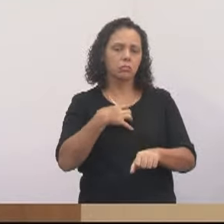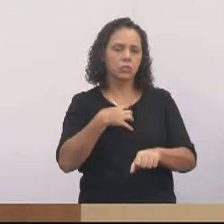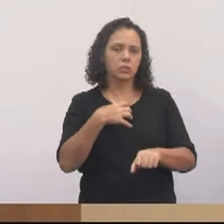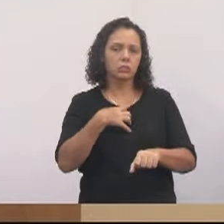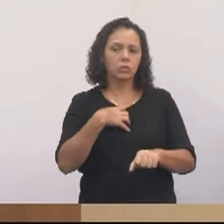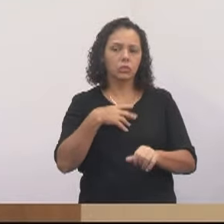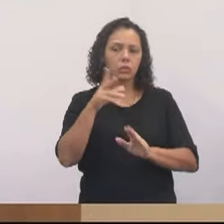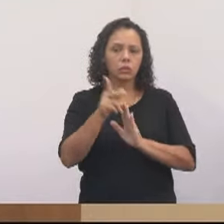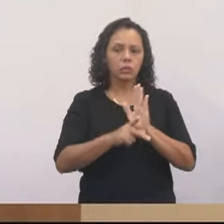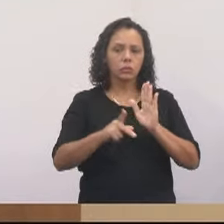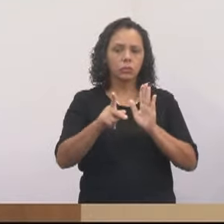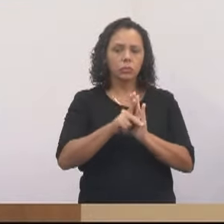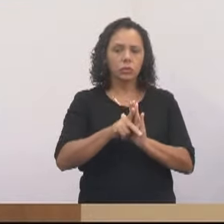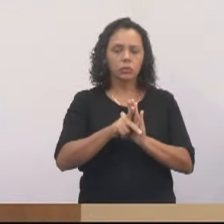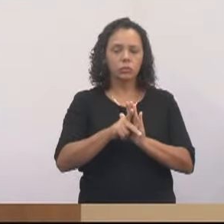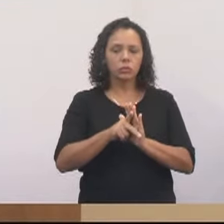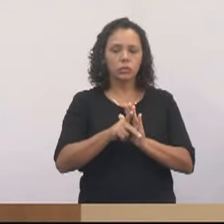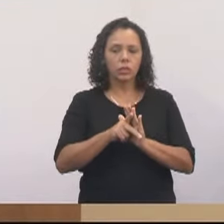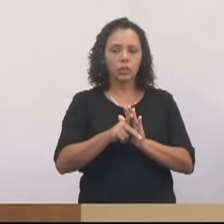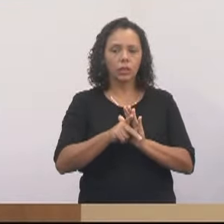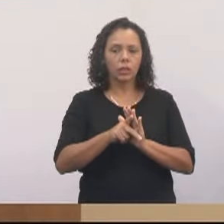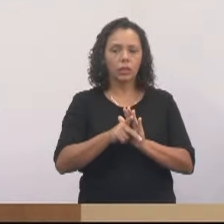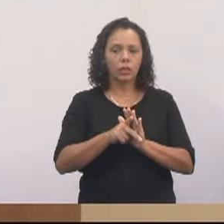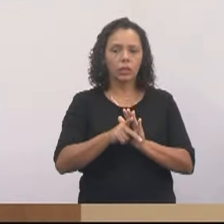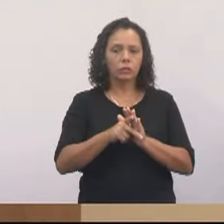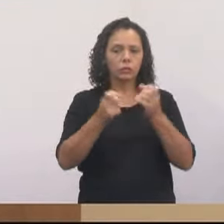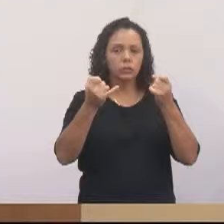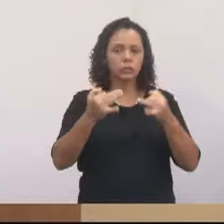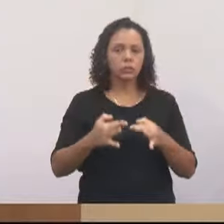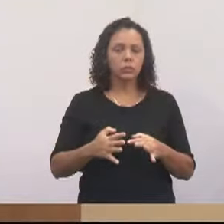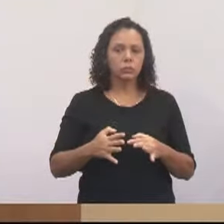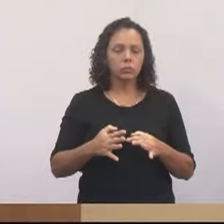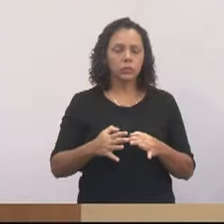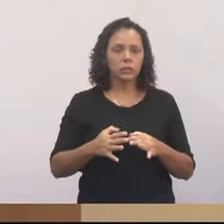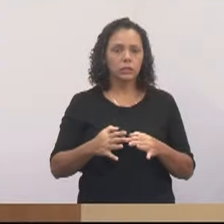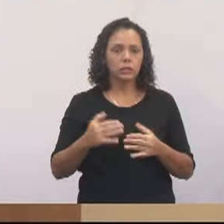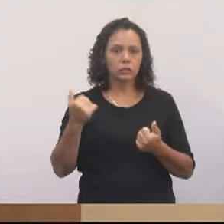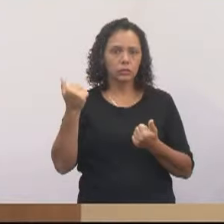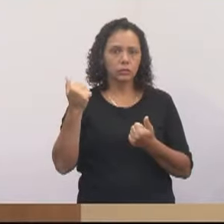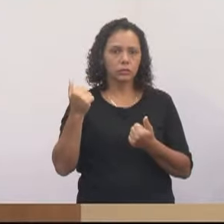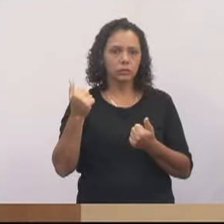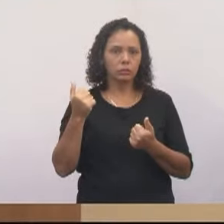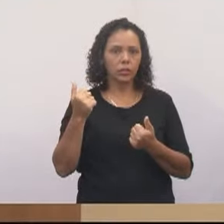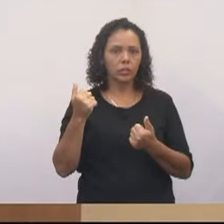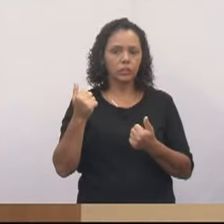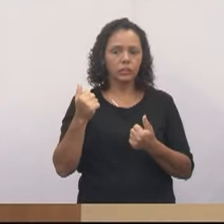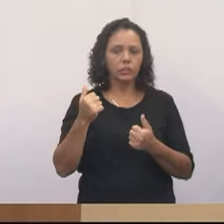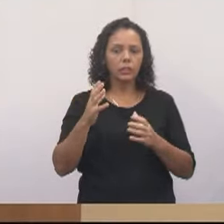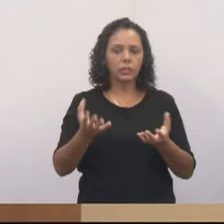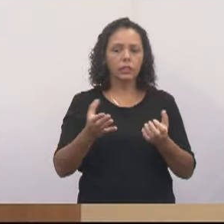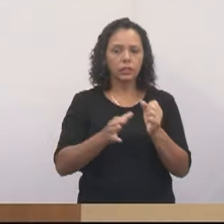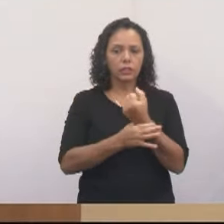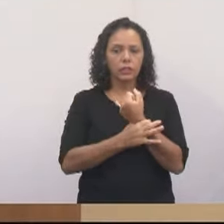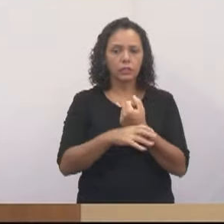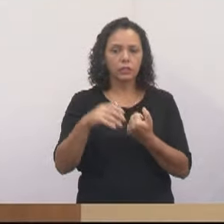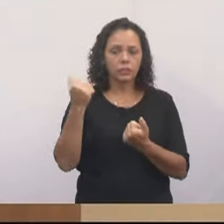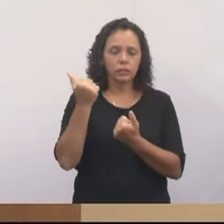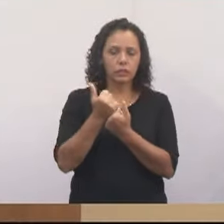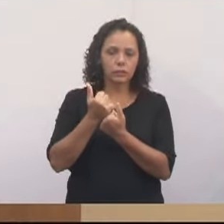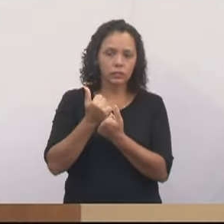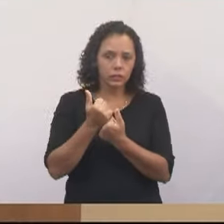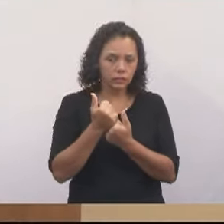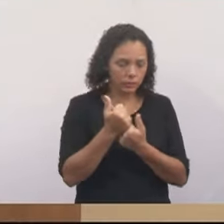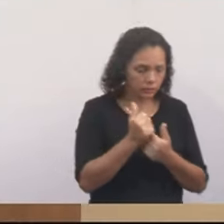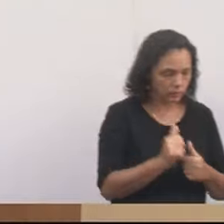E o projeto que trata sobre a intervenção, que não é sobre intervenção, ele quer garantir os financeiros